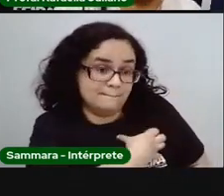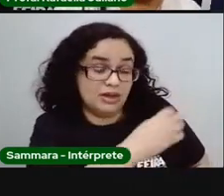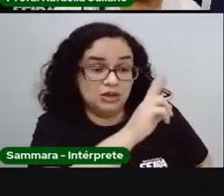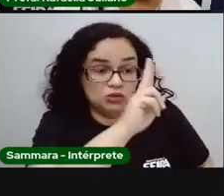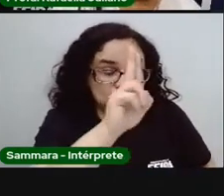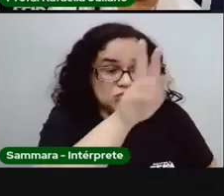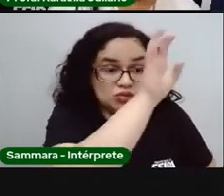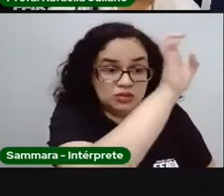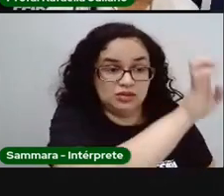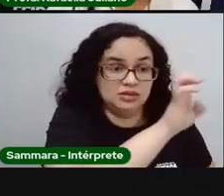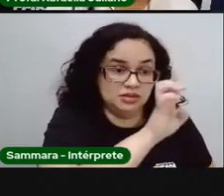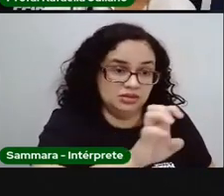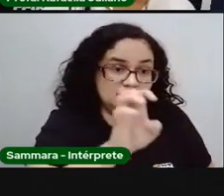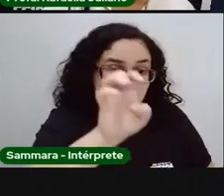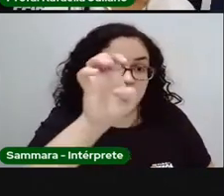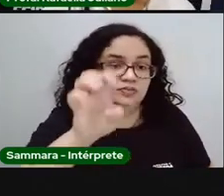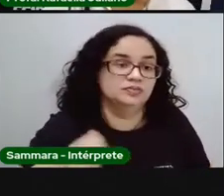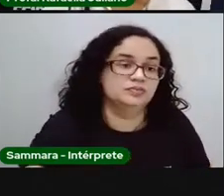estado.